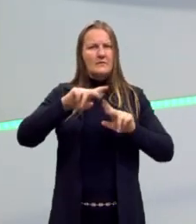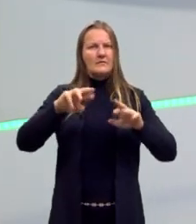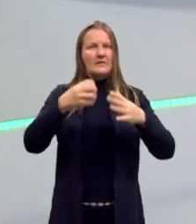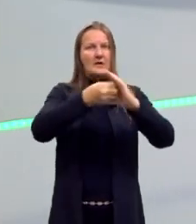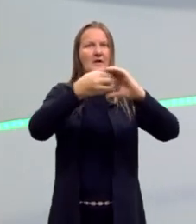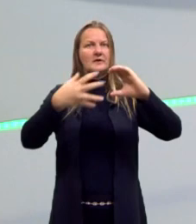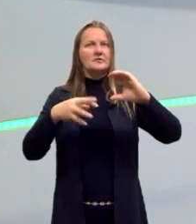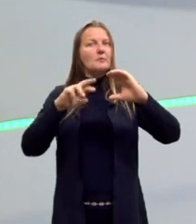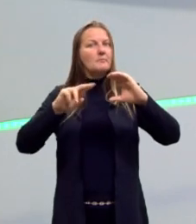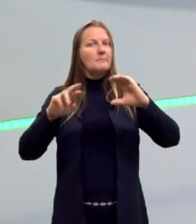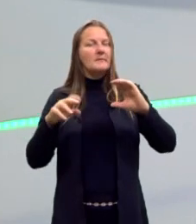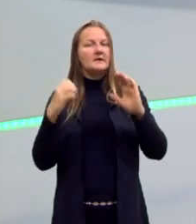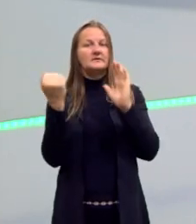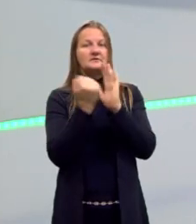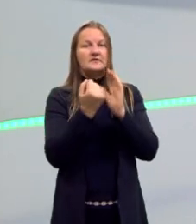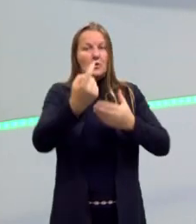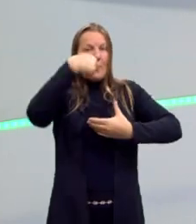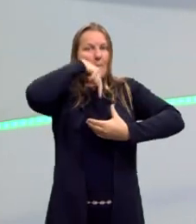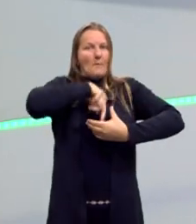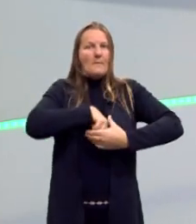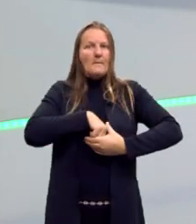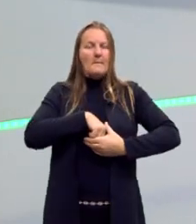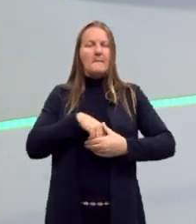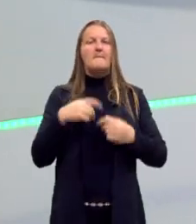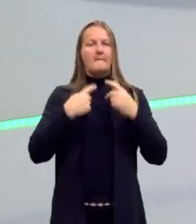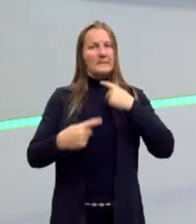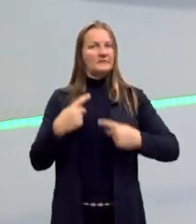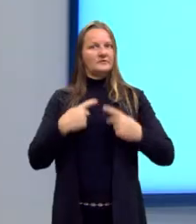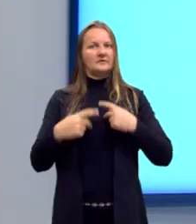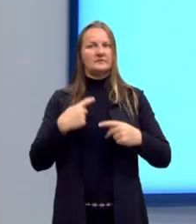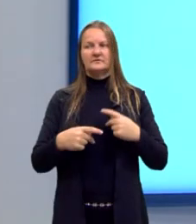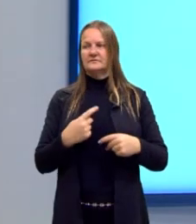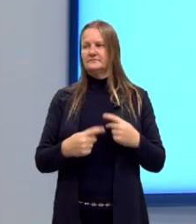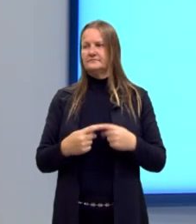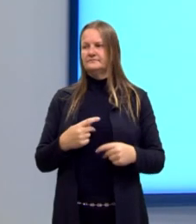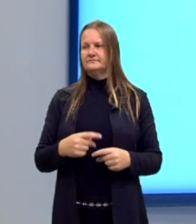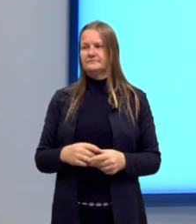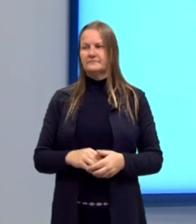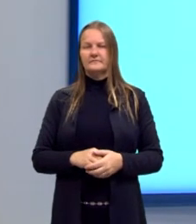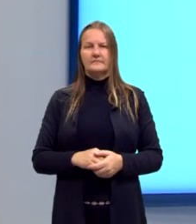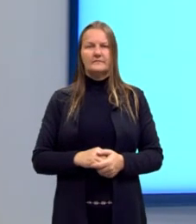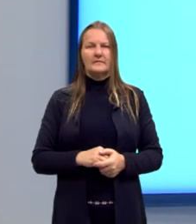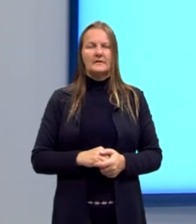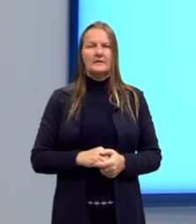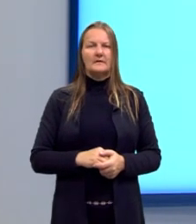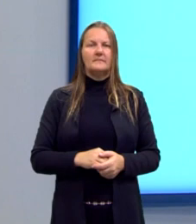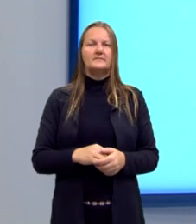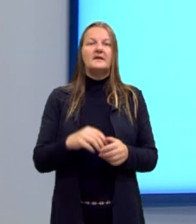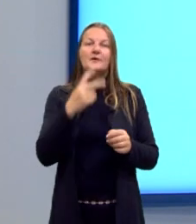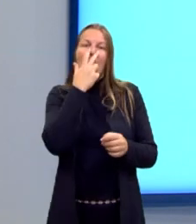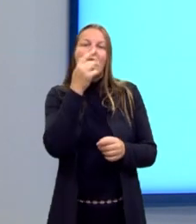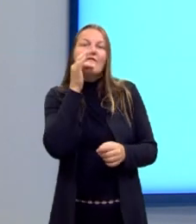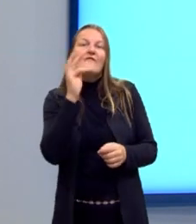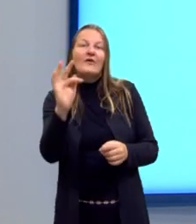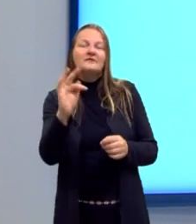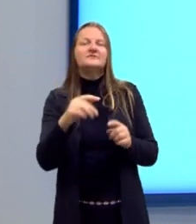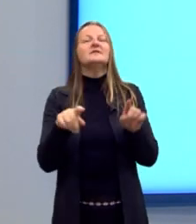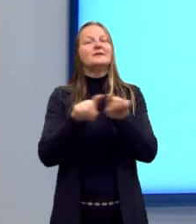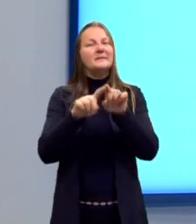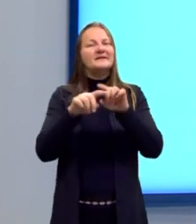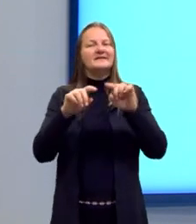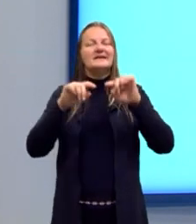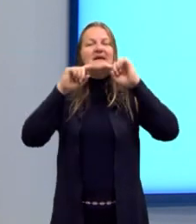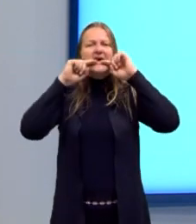características mais íntimas desses personagens. Temos crítica às instituições, principalmente